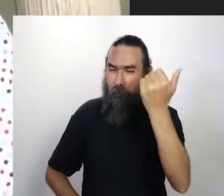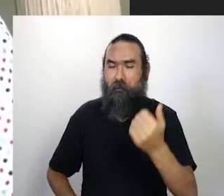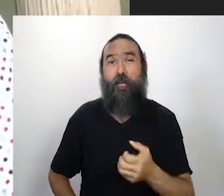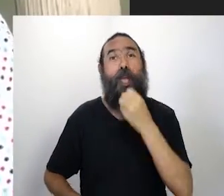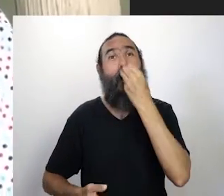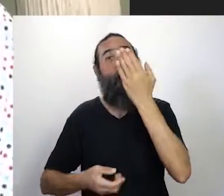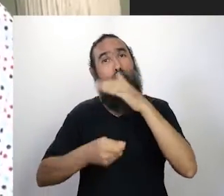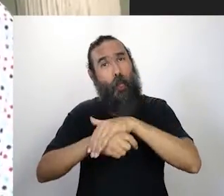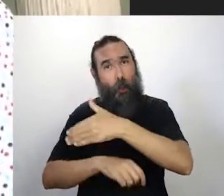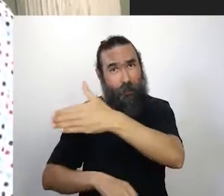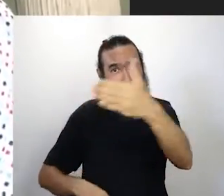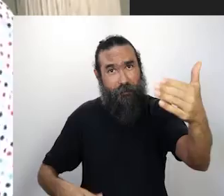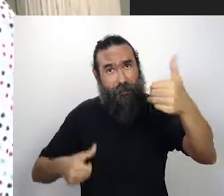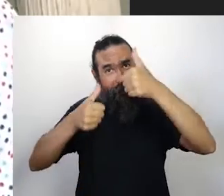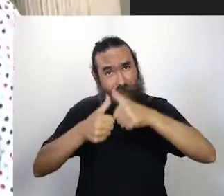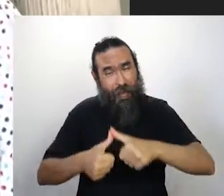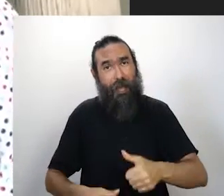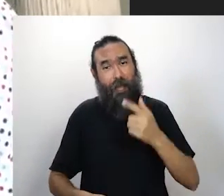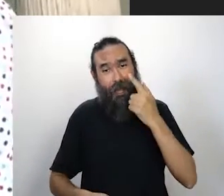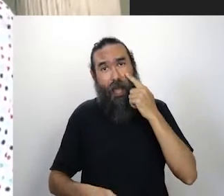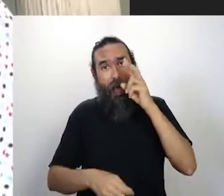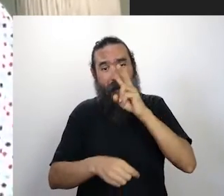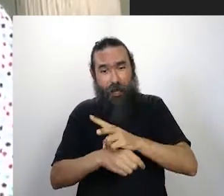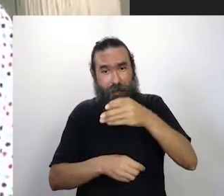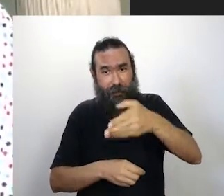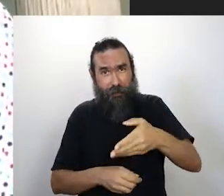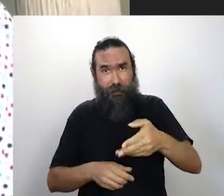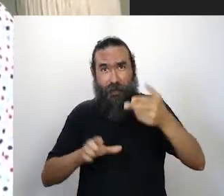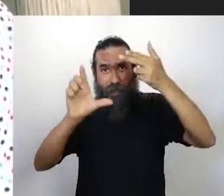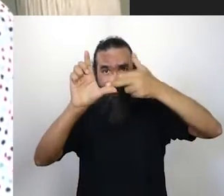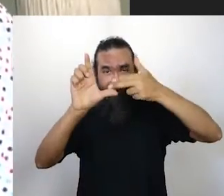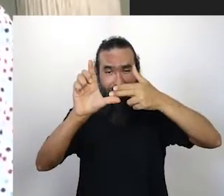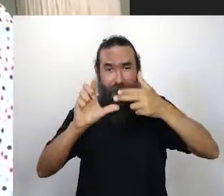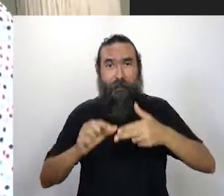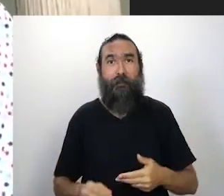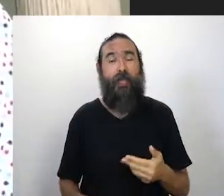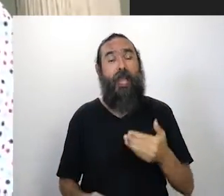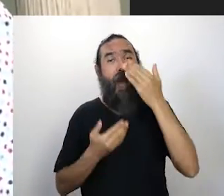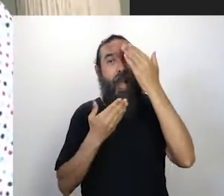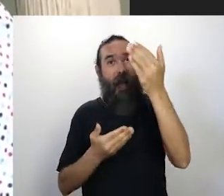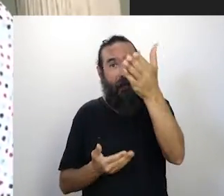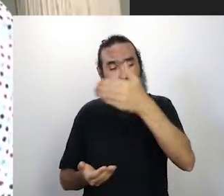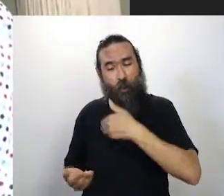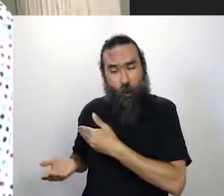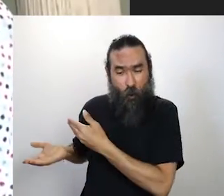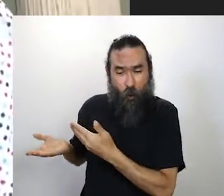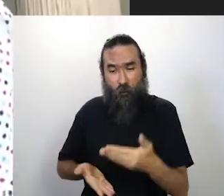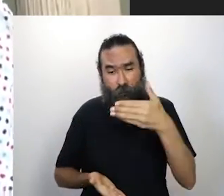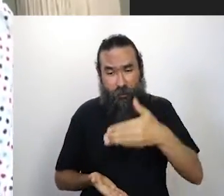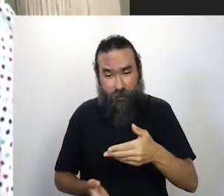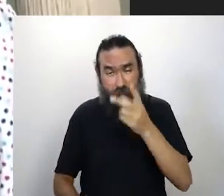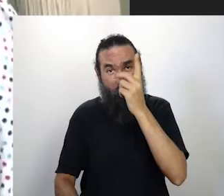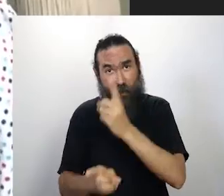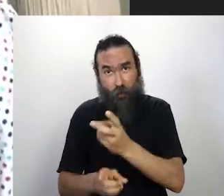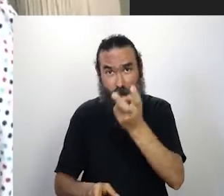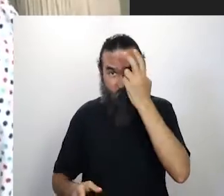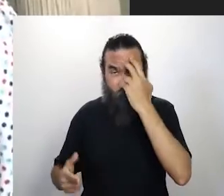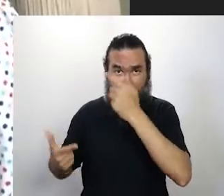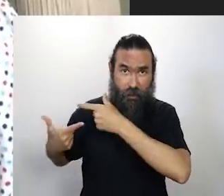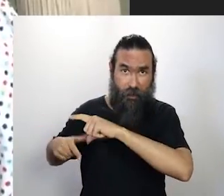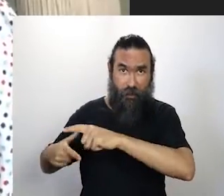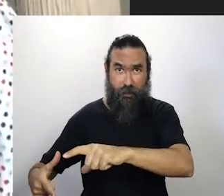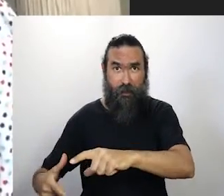que estão assistindo a gente. Quero agradecer também pelo convite, do encontro de culturas tradicionais. Então,